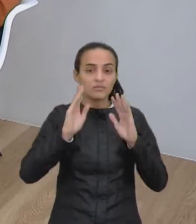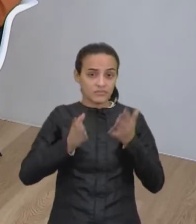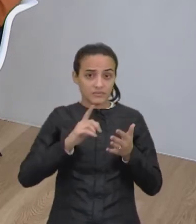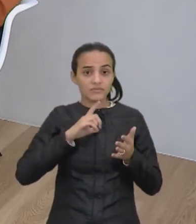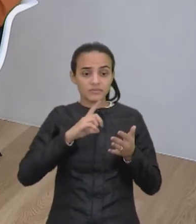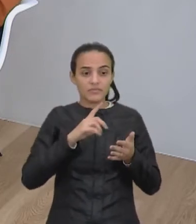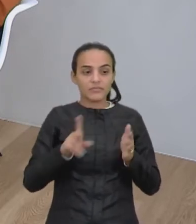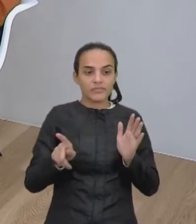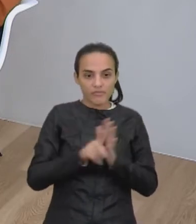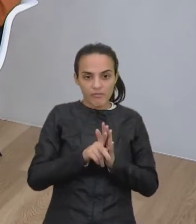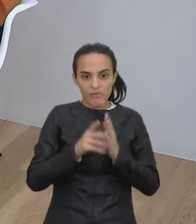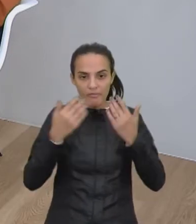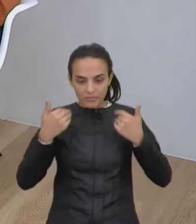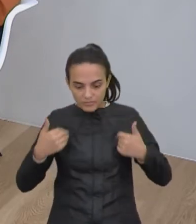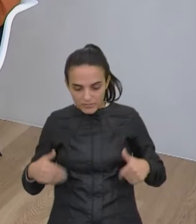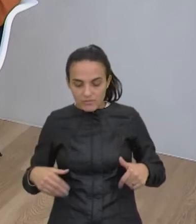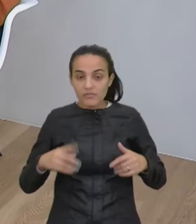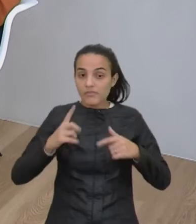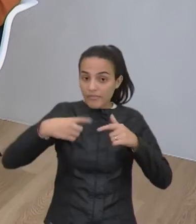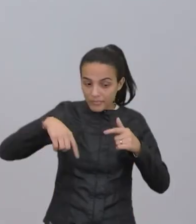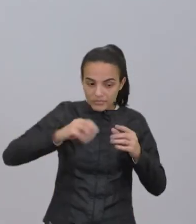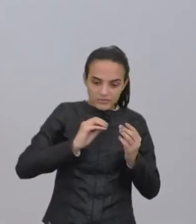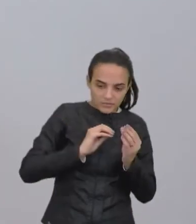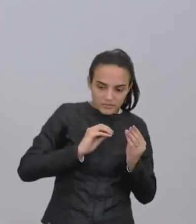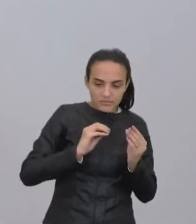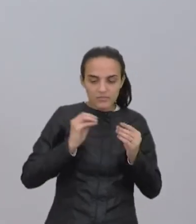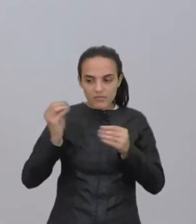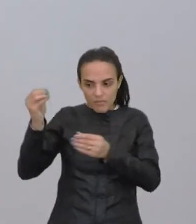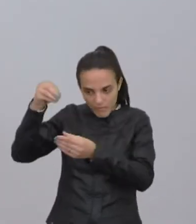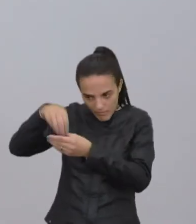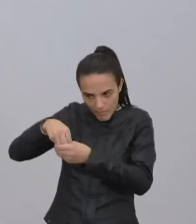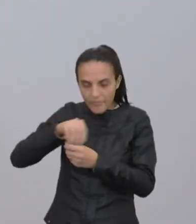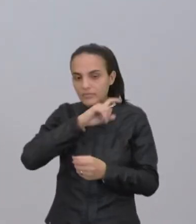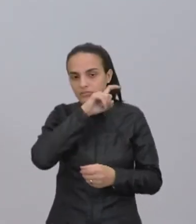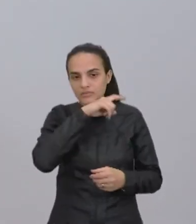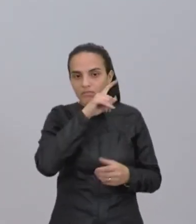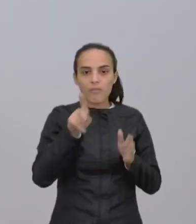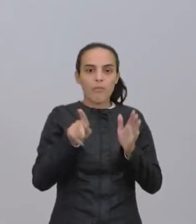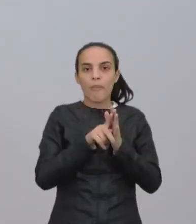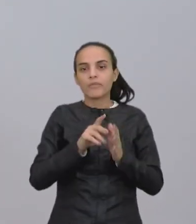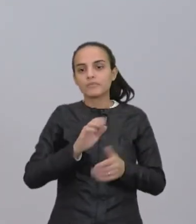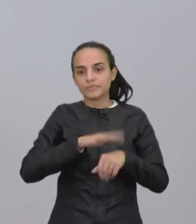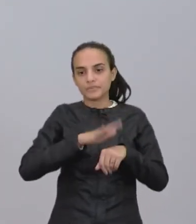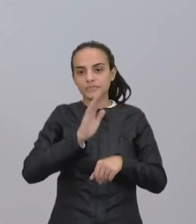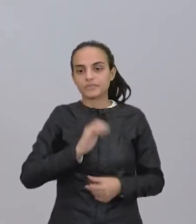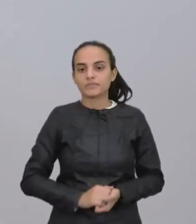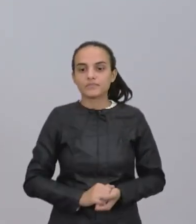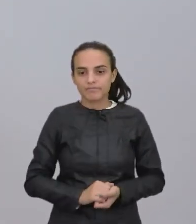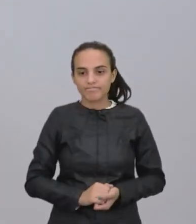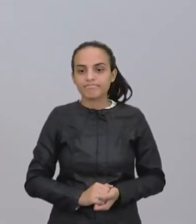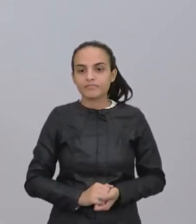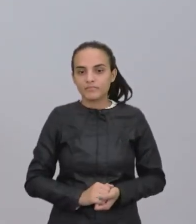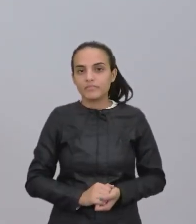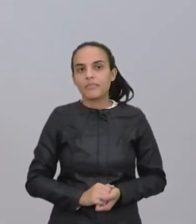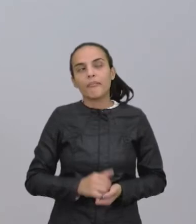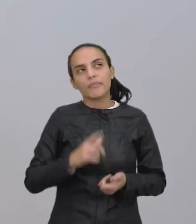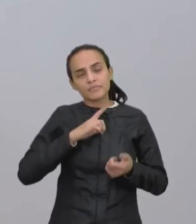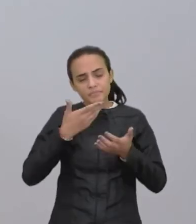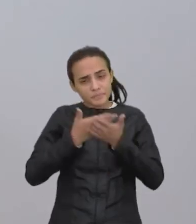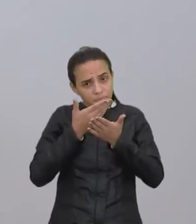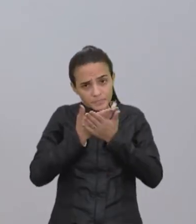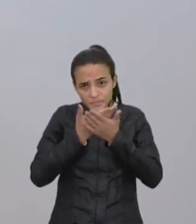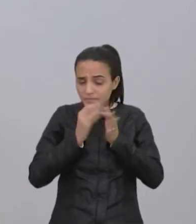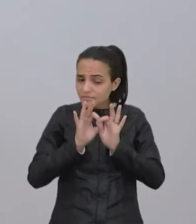os seus próprios hormônios e a gente está inserindo ainda mais hormônio aí no ambiente, né, então, foi um estudo super